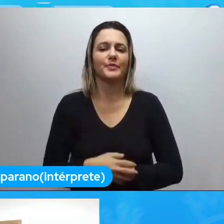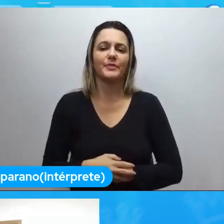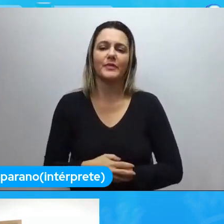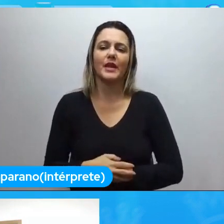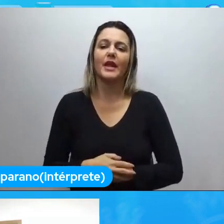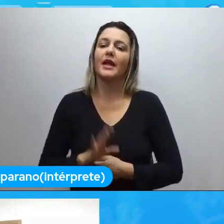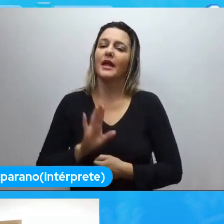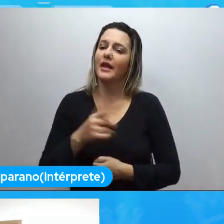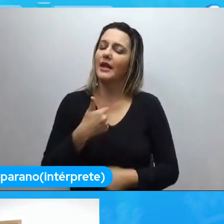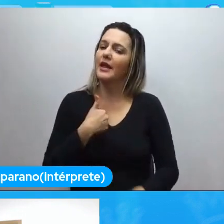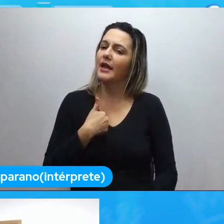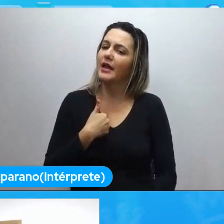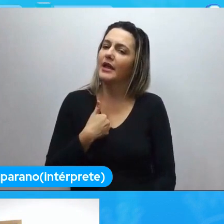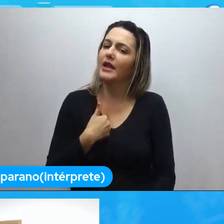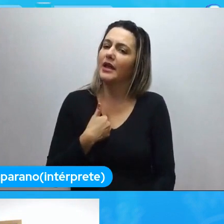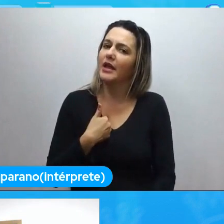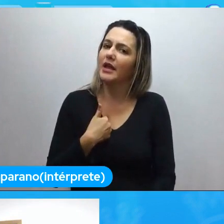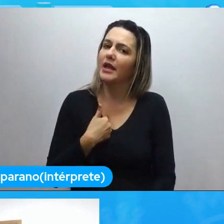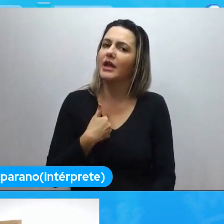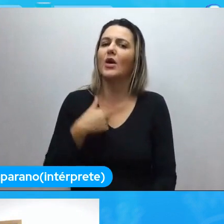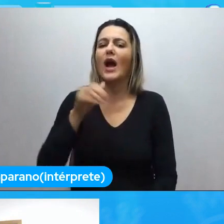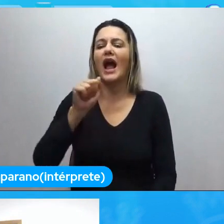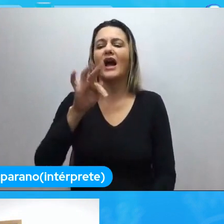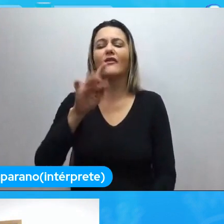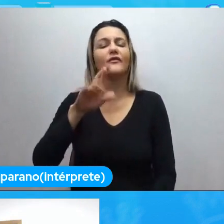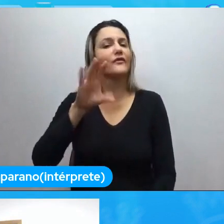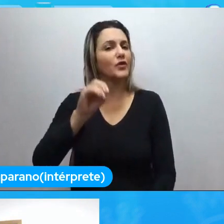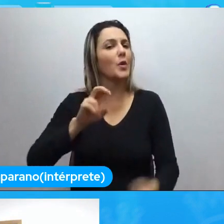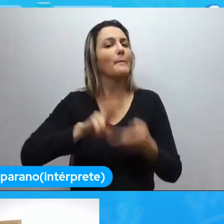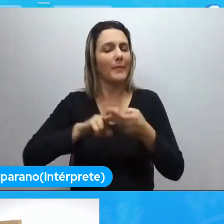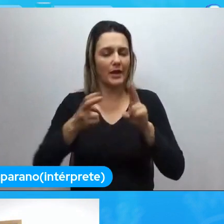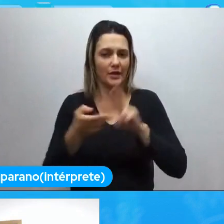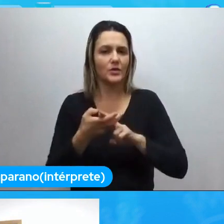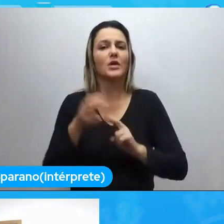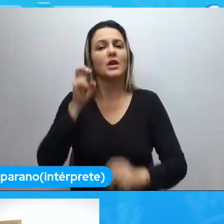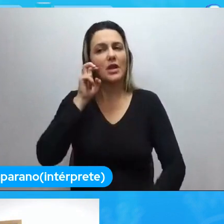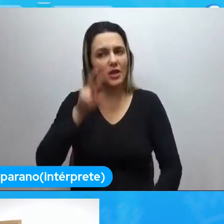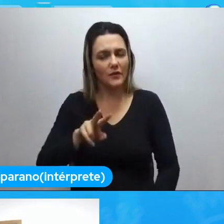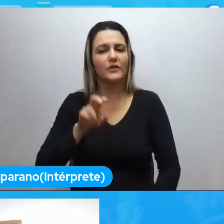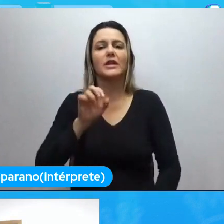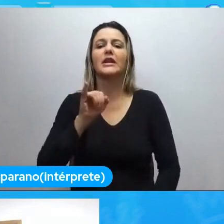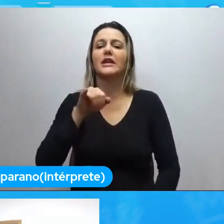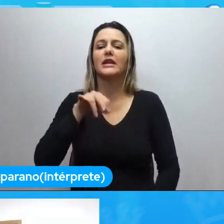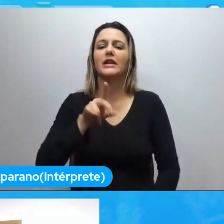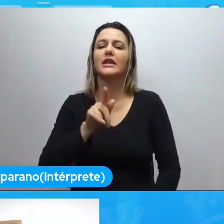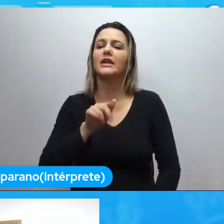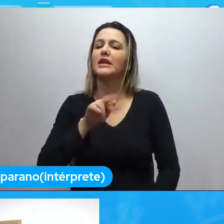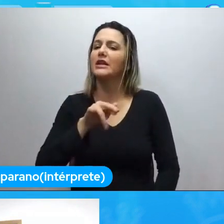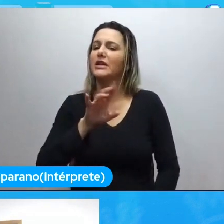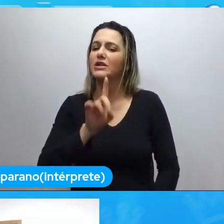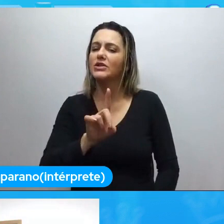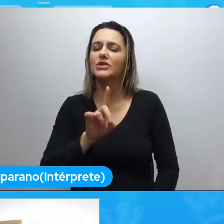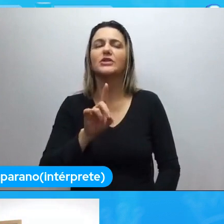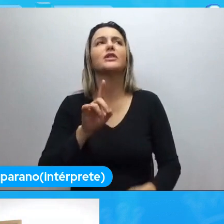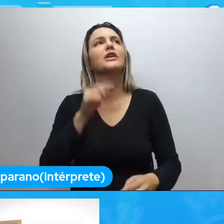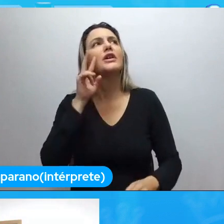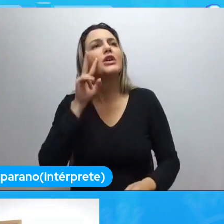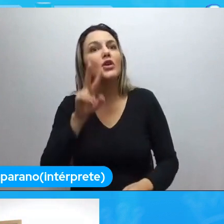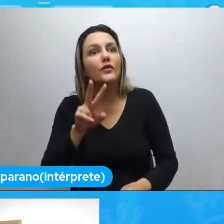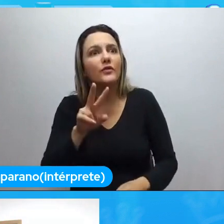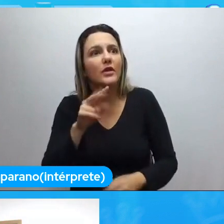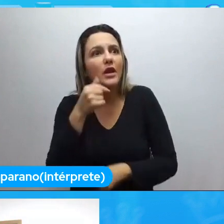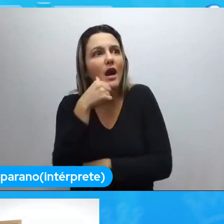Mas eu tinha visto pessoas palestrando lá, como eu falei. Eu vi Ingrid. Que já foi... Quando eu vi Ingrid, para mim, foi